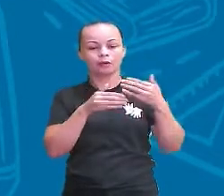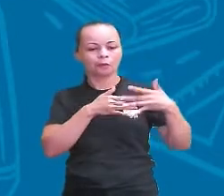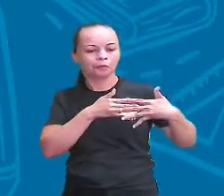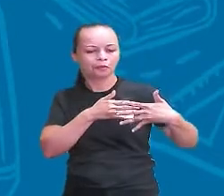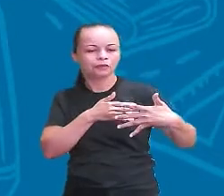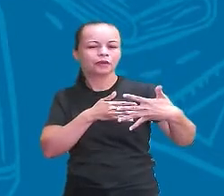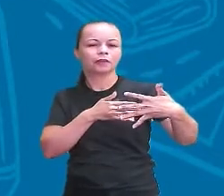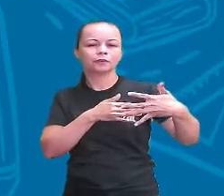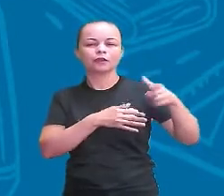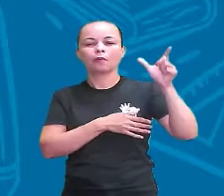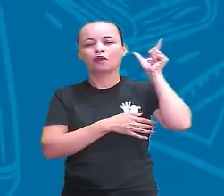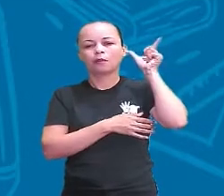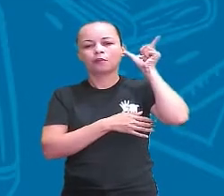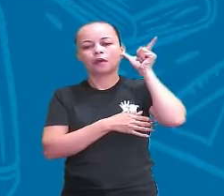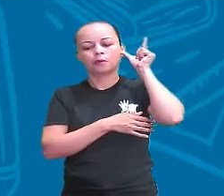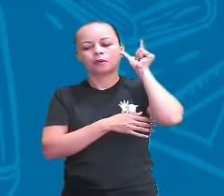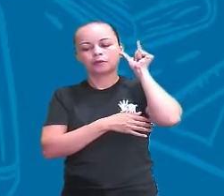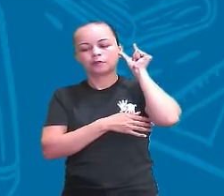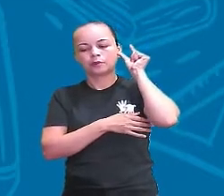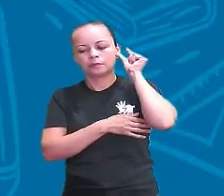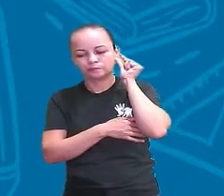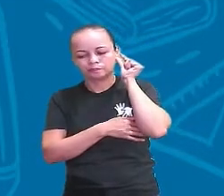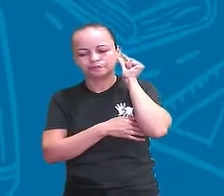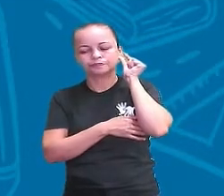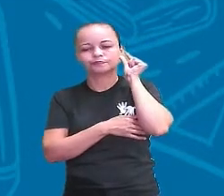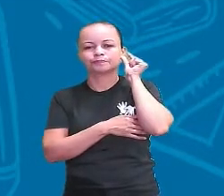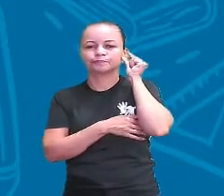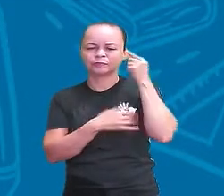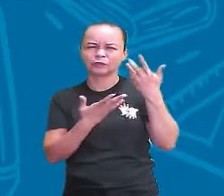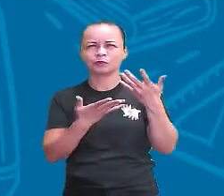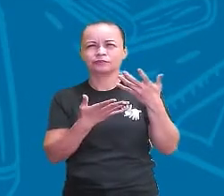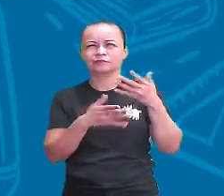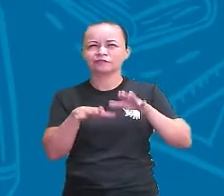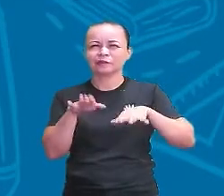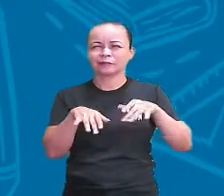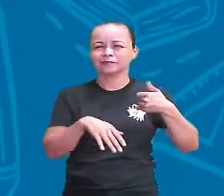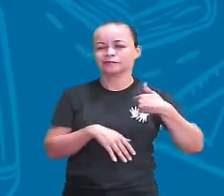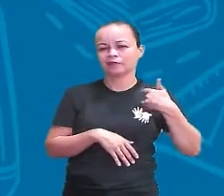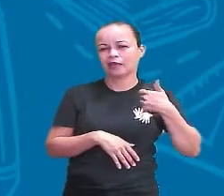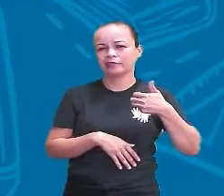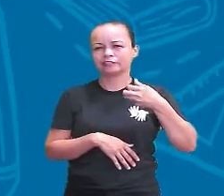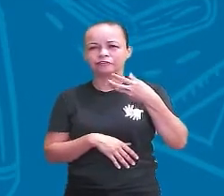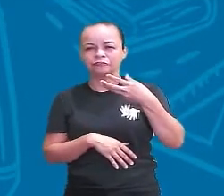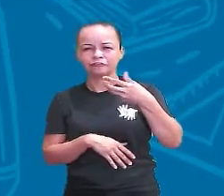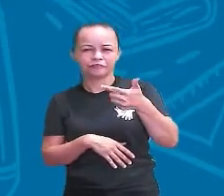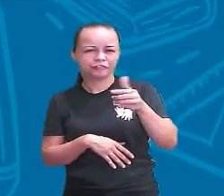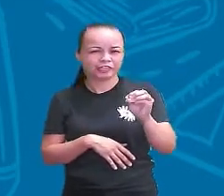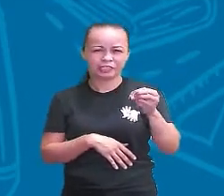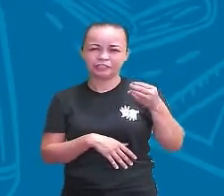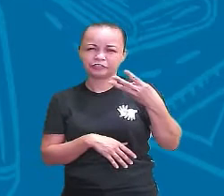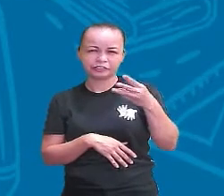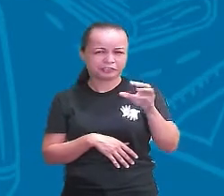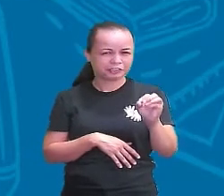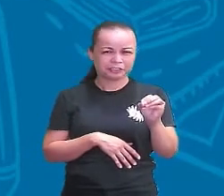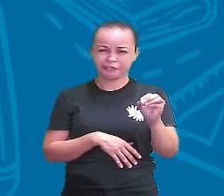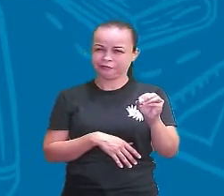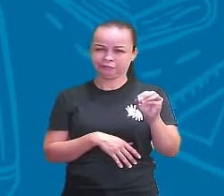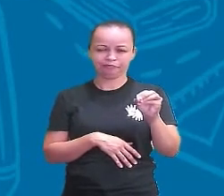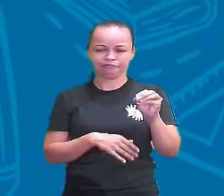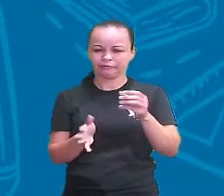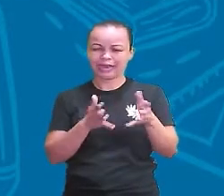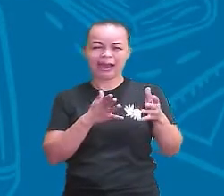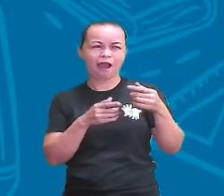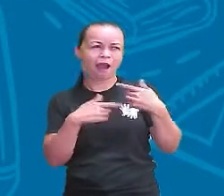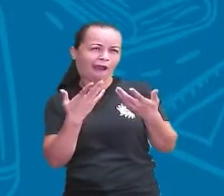ter perda auditiva. gente pode se prejudicar. Então quando estiver lá com seus 20, 30 anos algumas pessoas já começam a dizer ah, eu estou meio